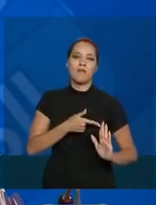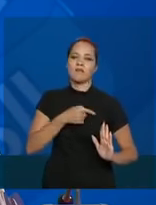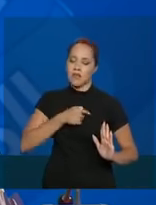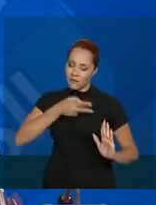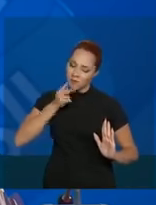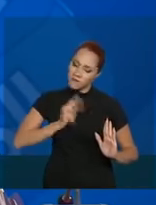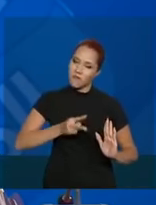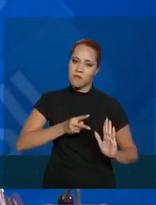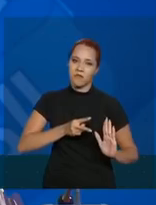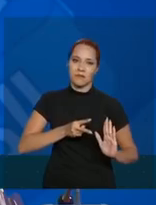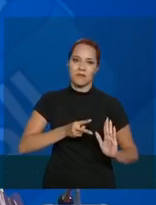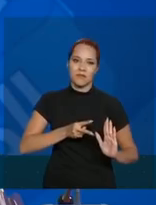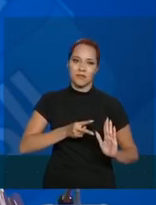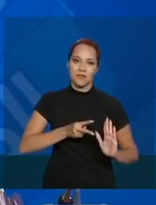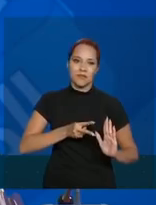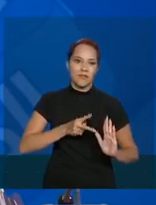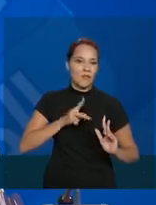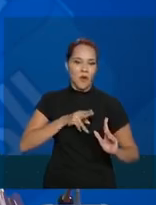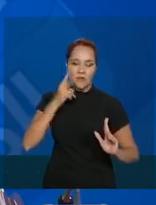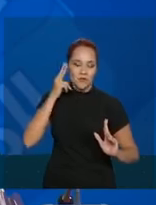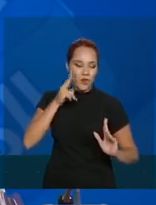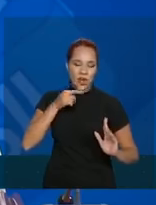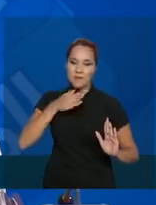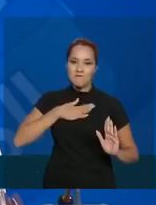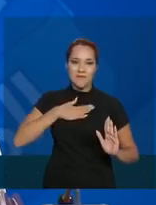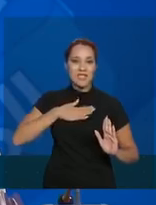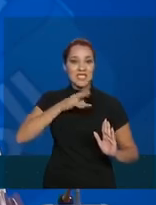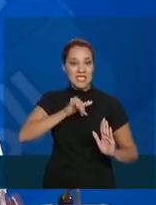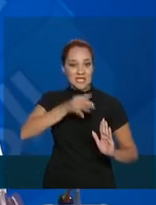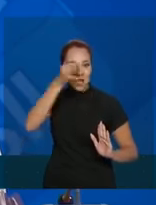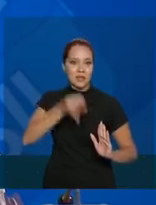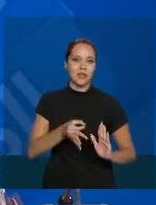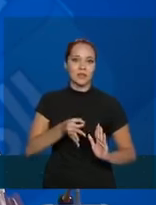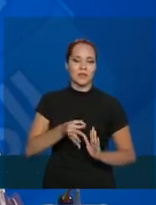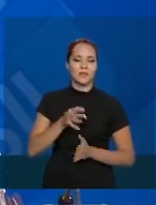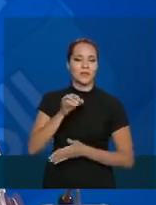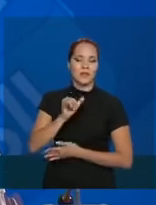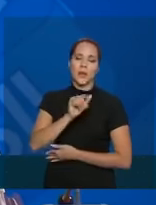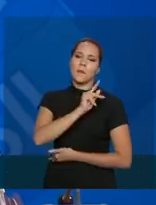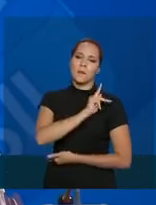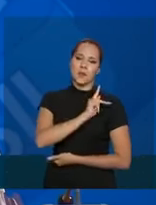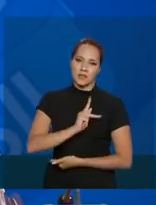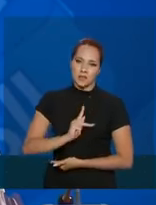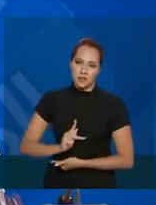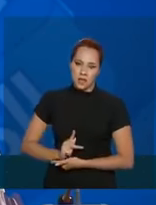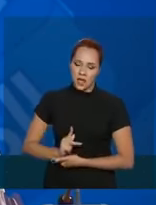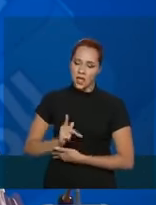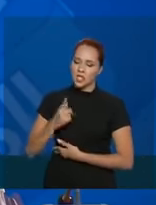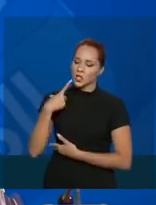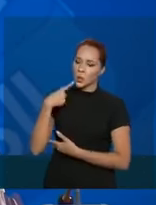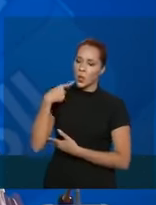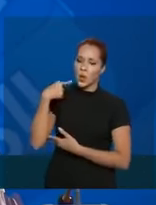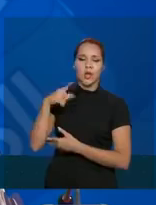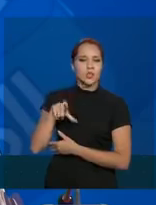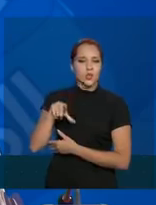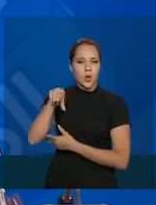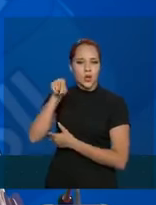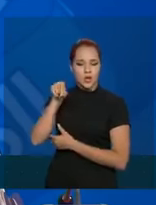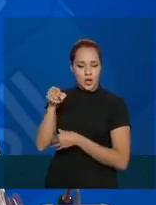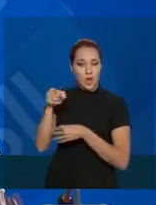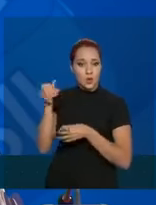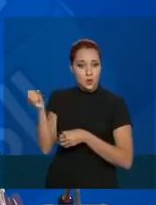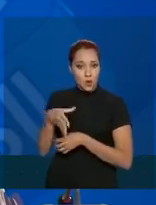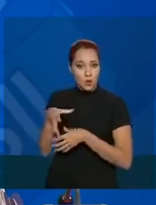Eu, com certeza, se o presidente indicar uma nova equipe para Ministério da